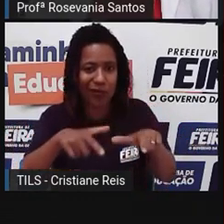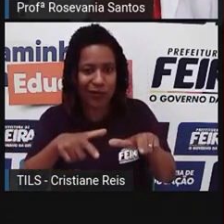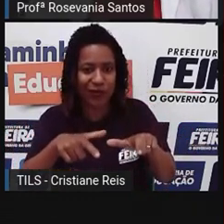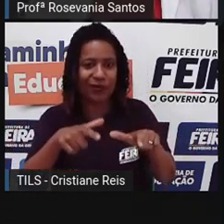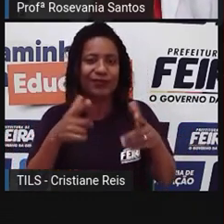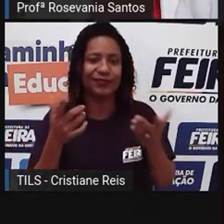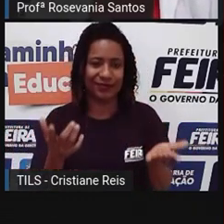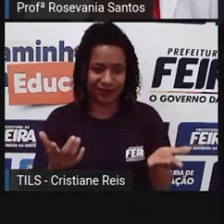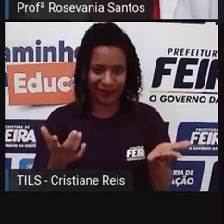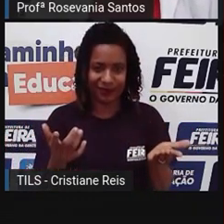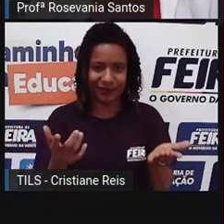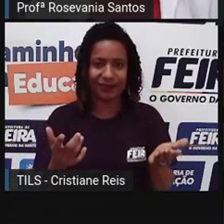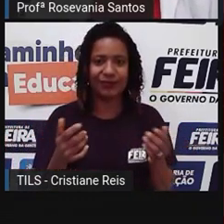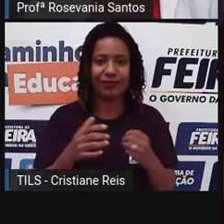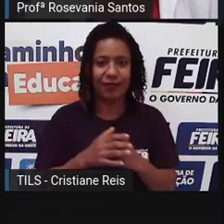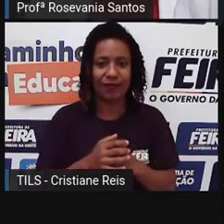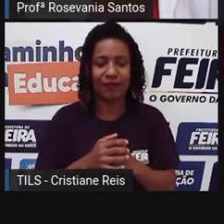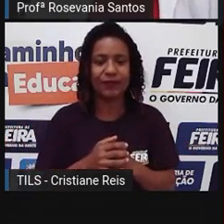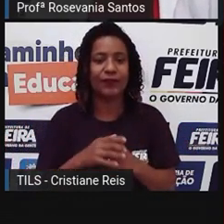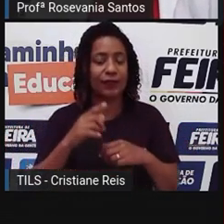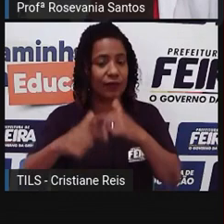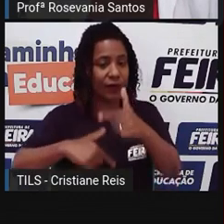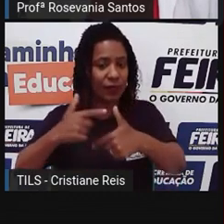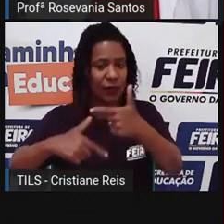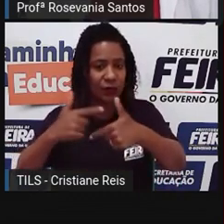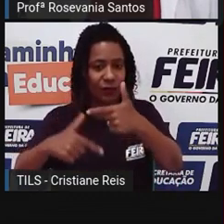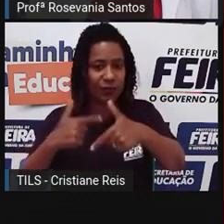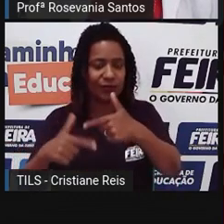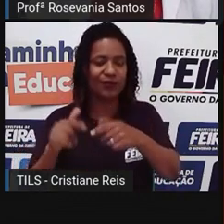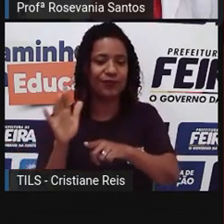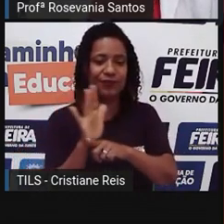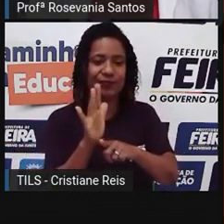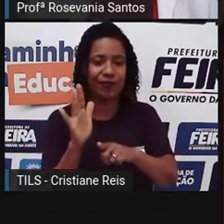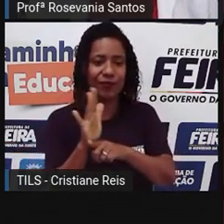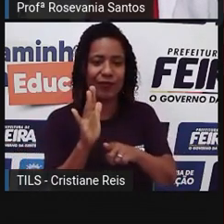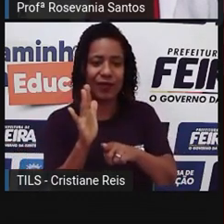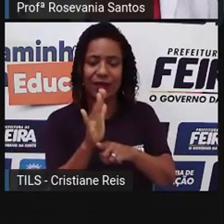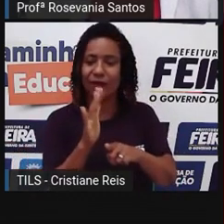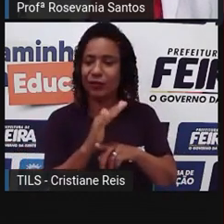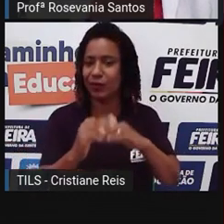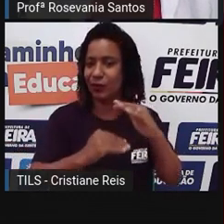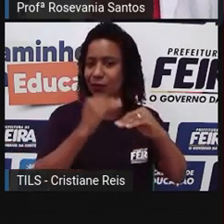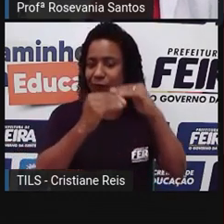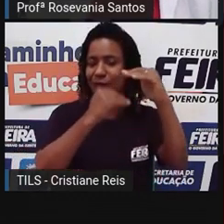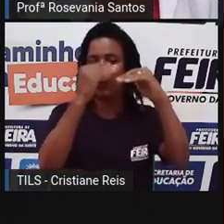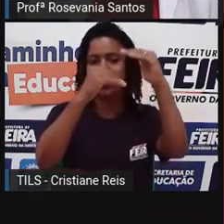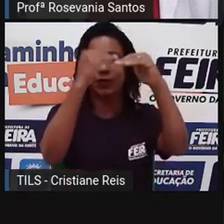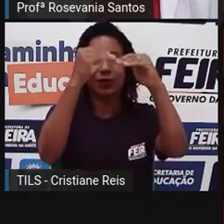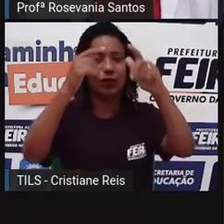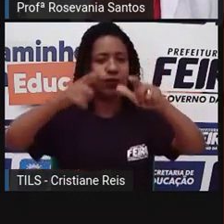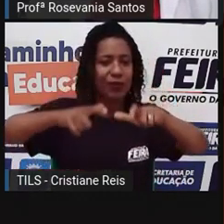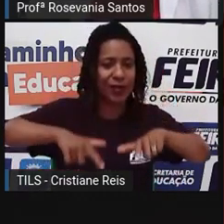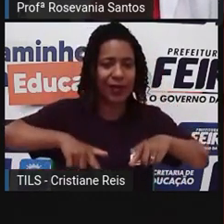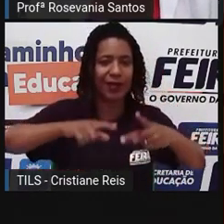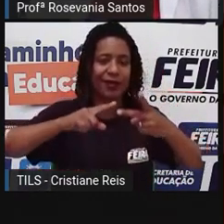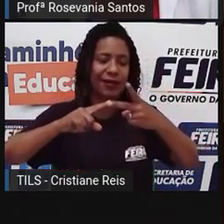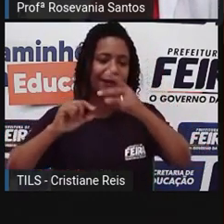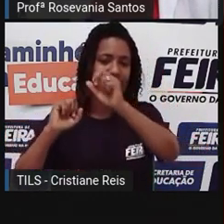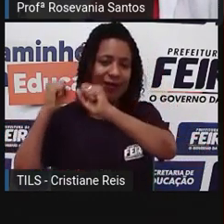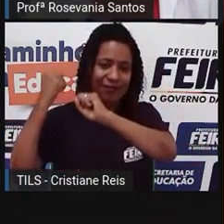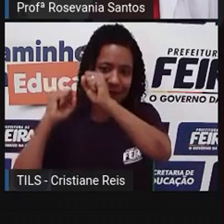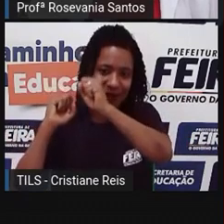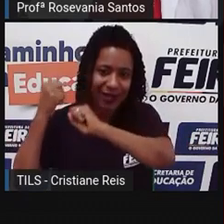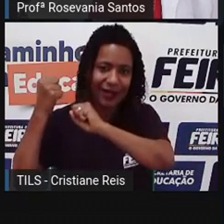essa parte aí a gente chama de meios de produção, principalmente os locais e as máquinas onde estão. Então, os meios de produção pertencem